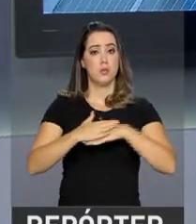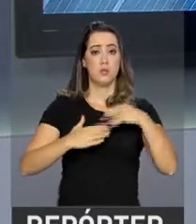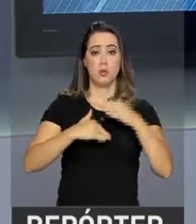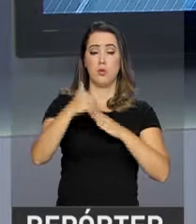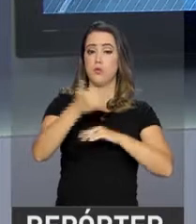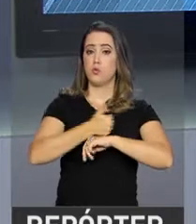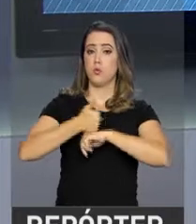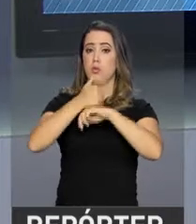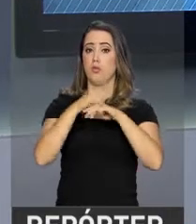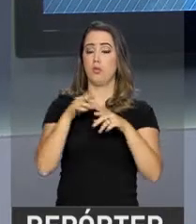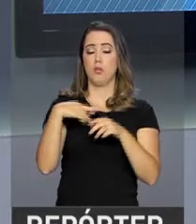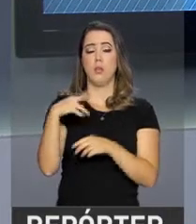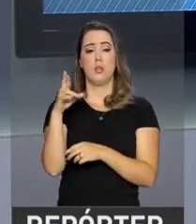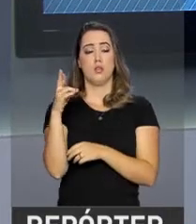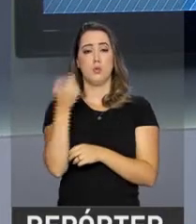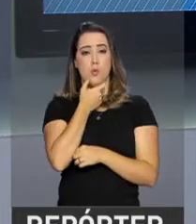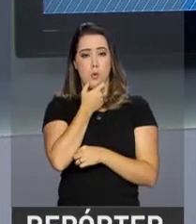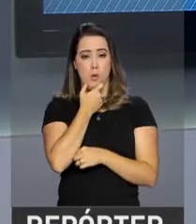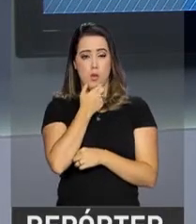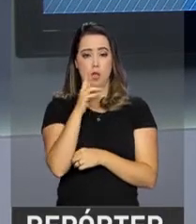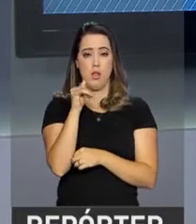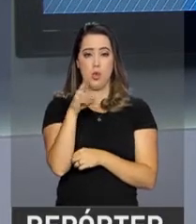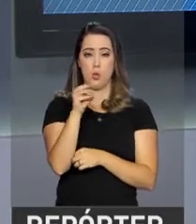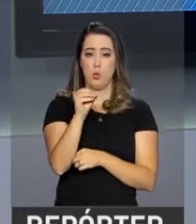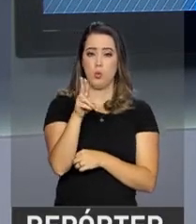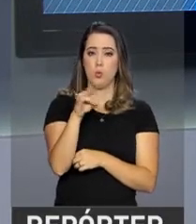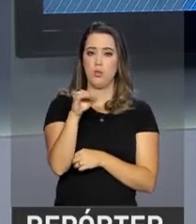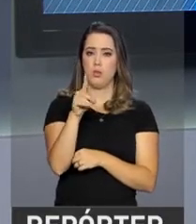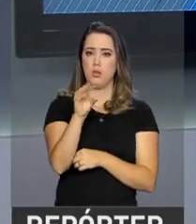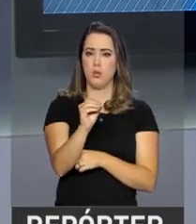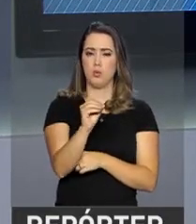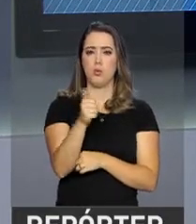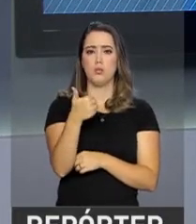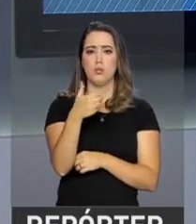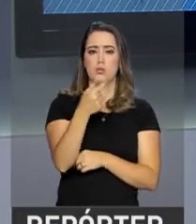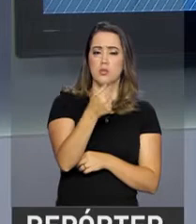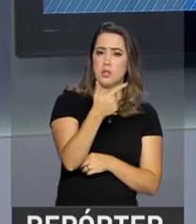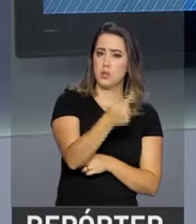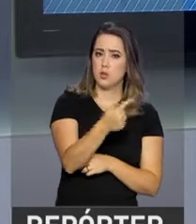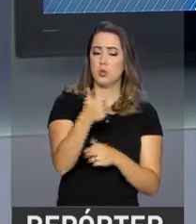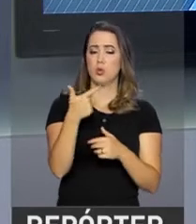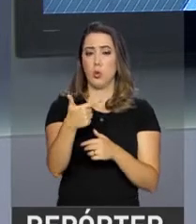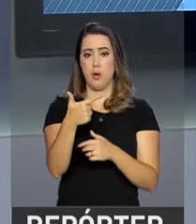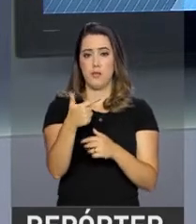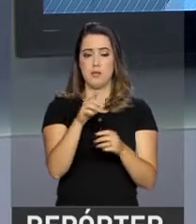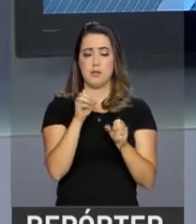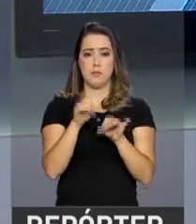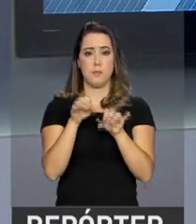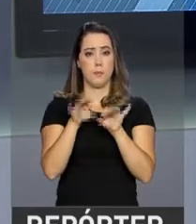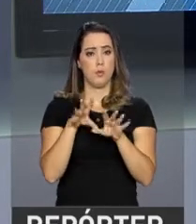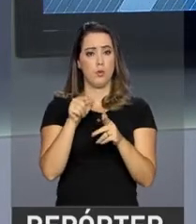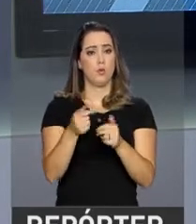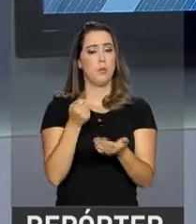cursos de aperfeiçoamento no Reino Unido. São 102 estudantes que participam do Programa de Qualificação Internacional, iniciativa